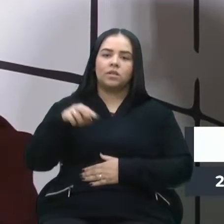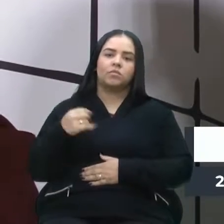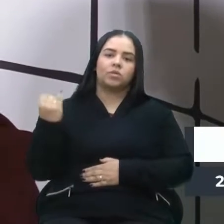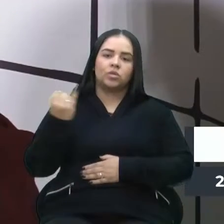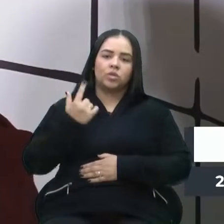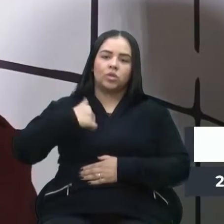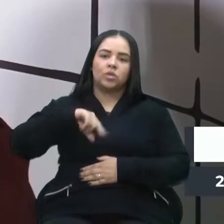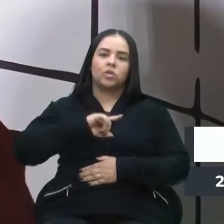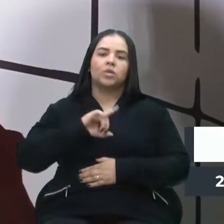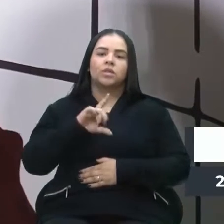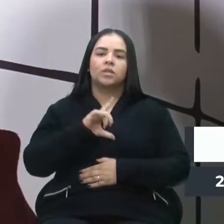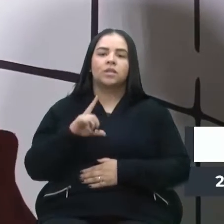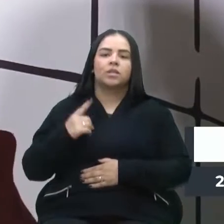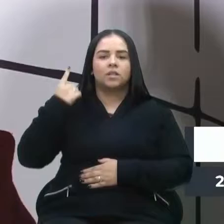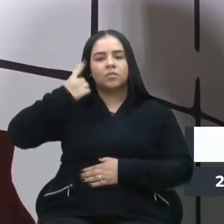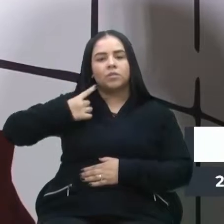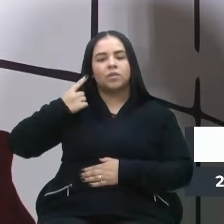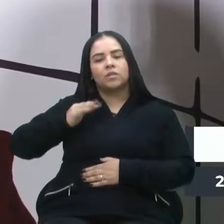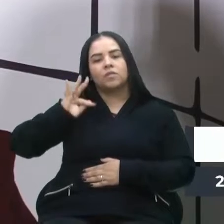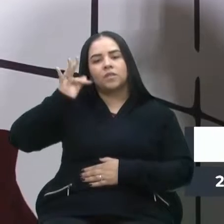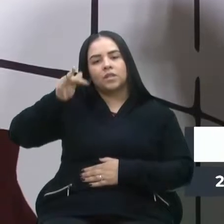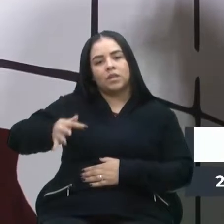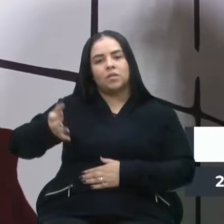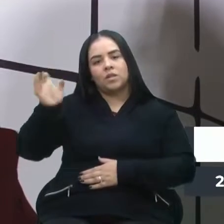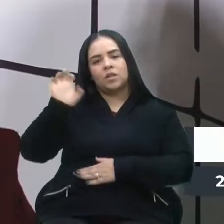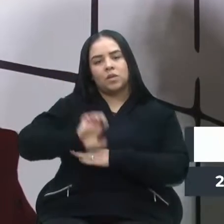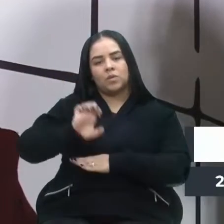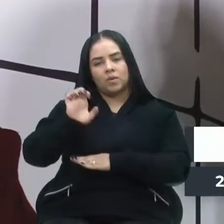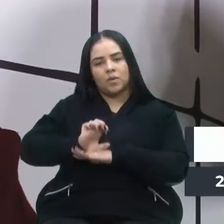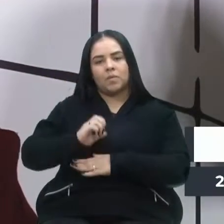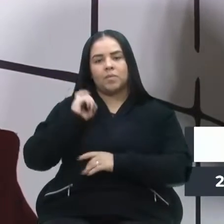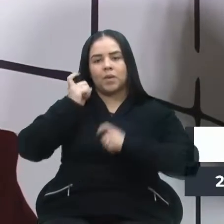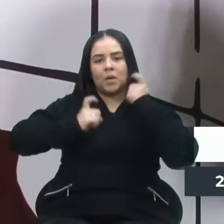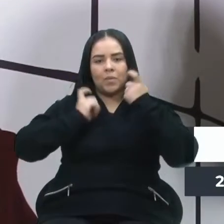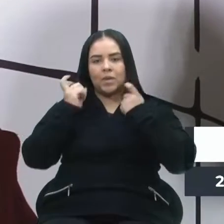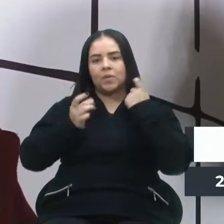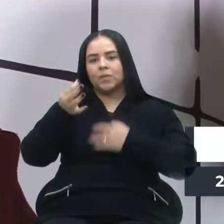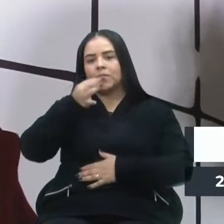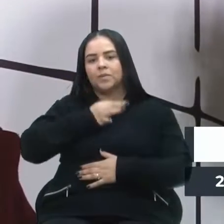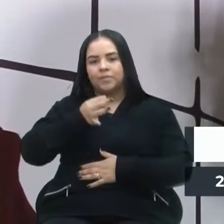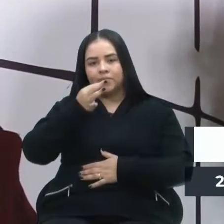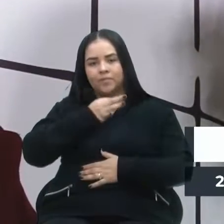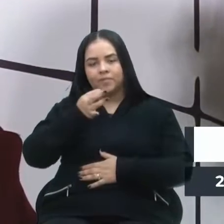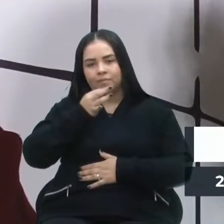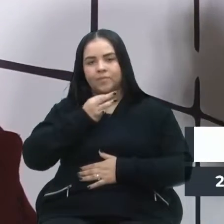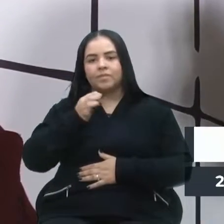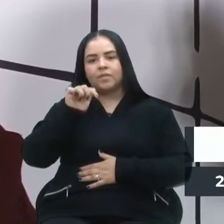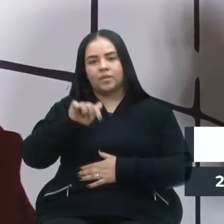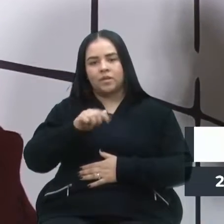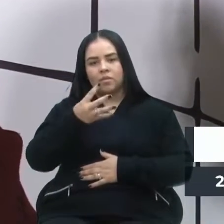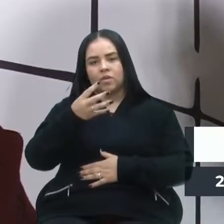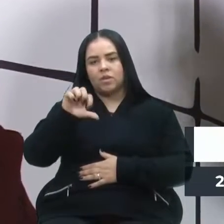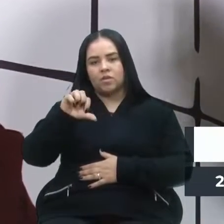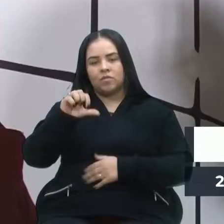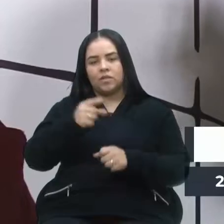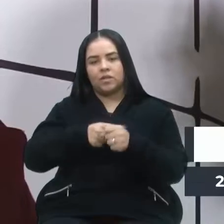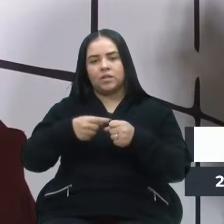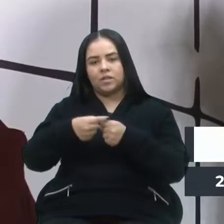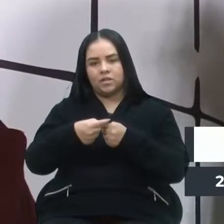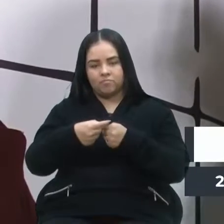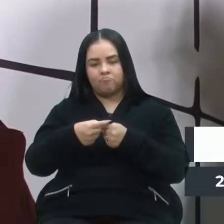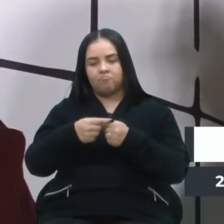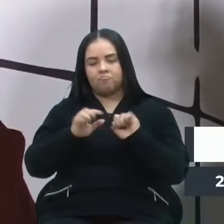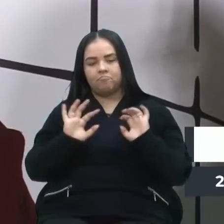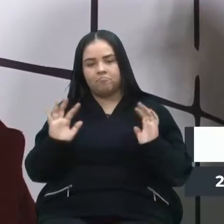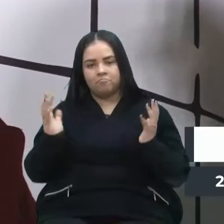a ter deputados federais e estaduais preocupados com Caxias do Sul e os nossos 49 municípios de abrangência.